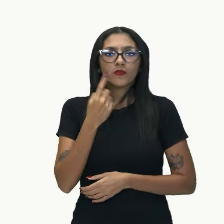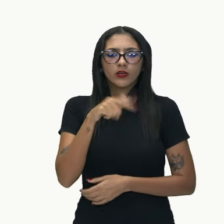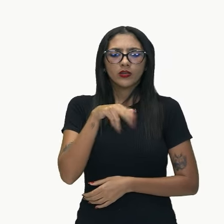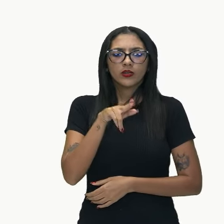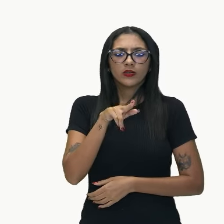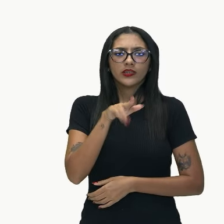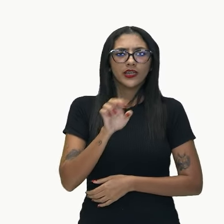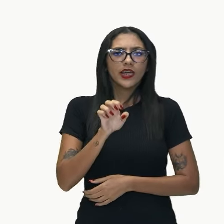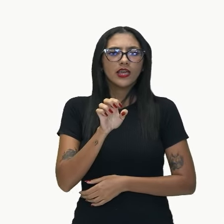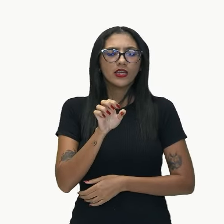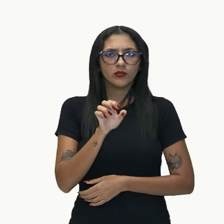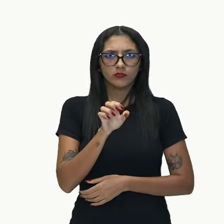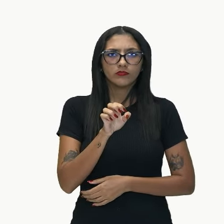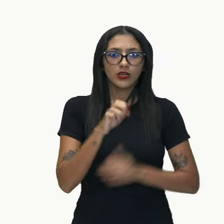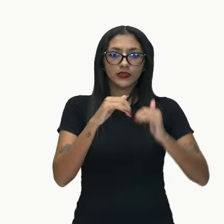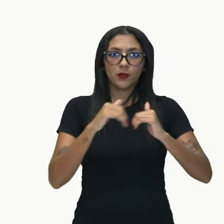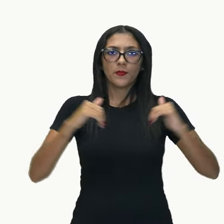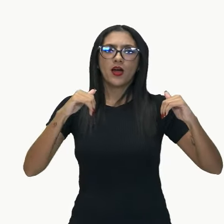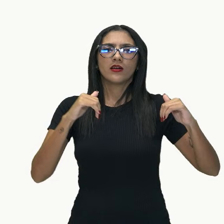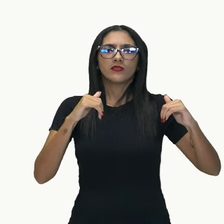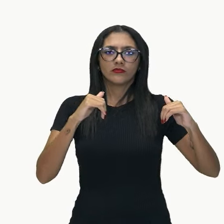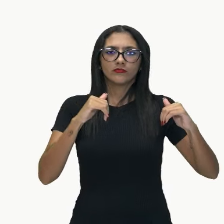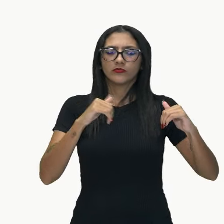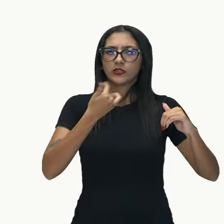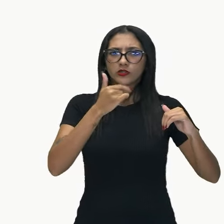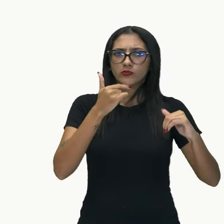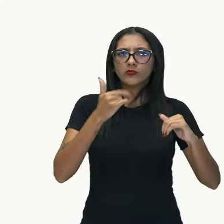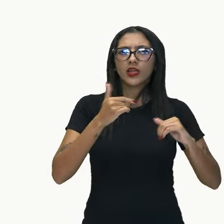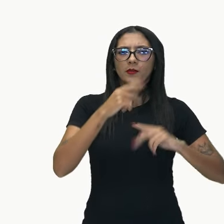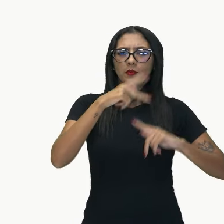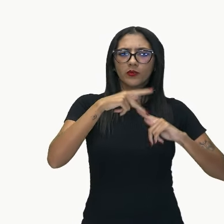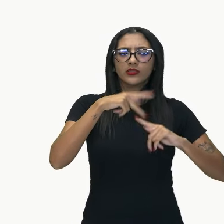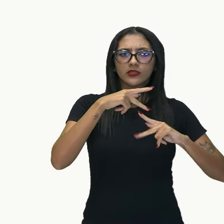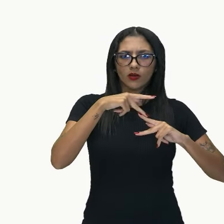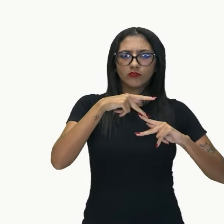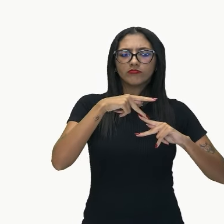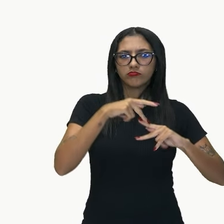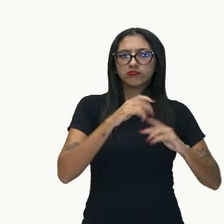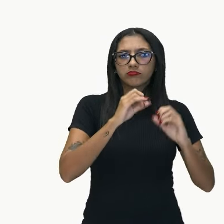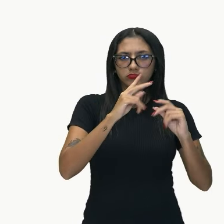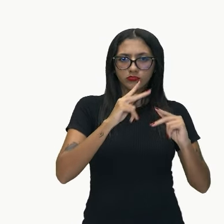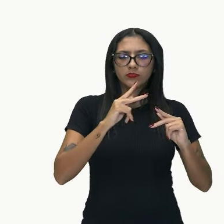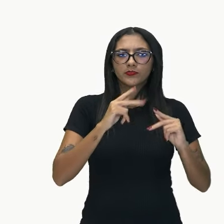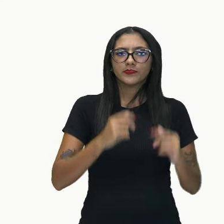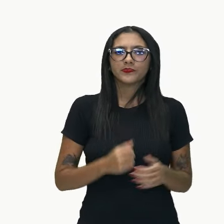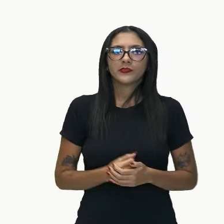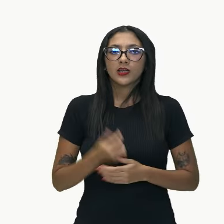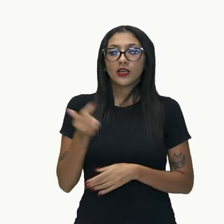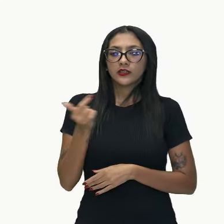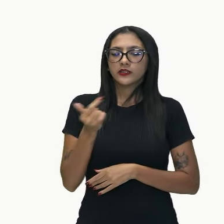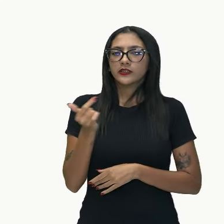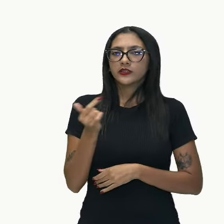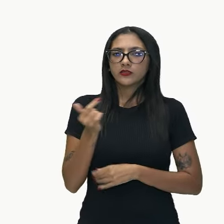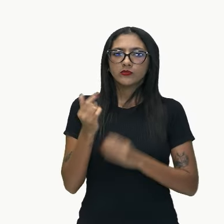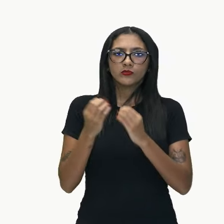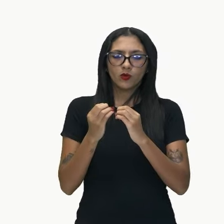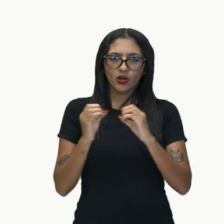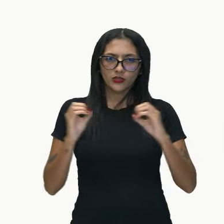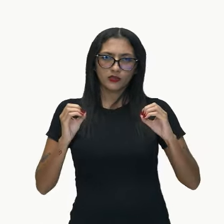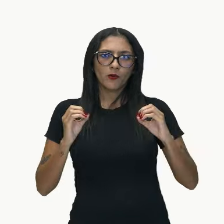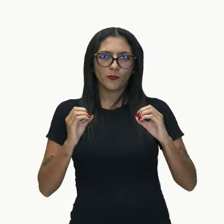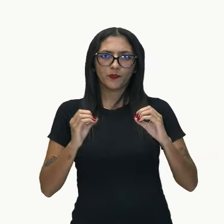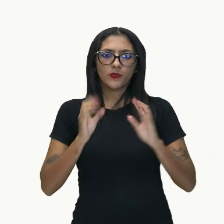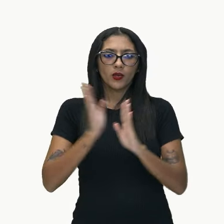preposição antes dela, então, essa é a minha oração subordinada, que a situação melhorou e é certo,